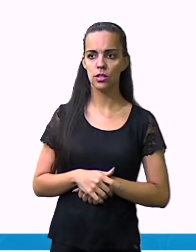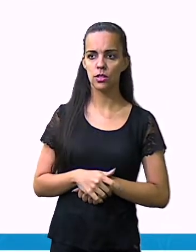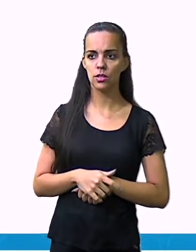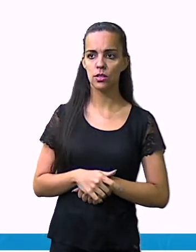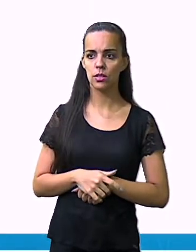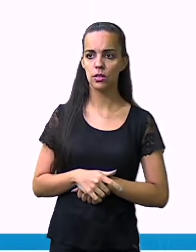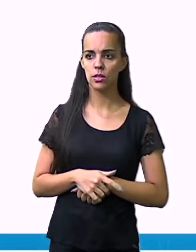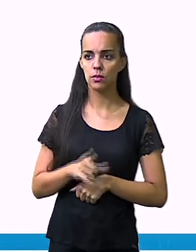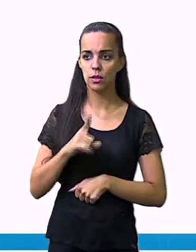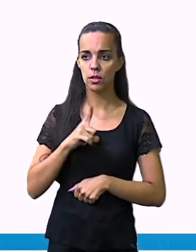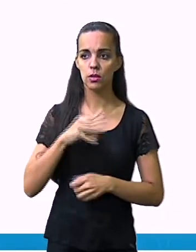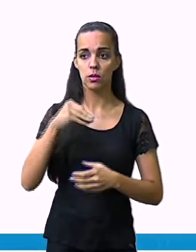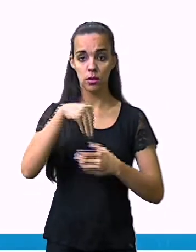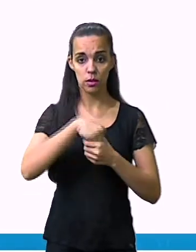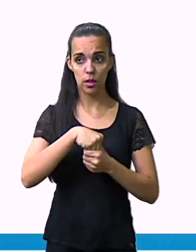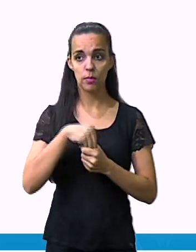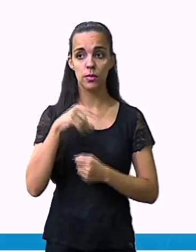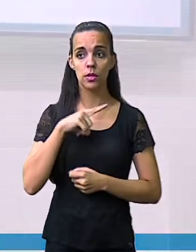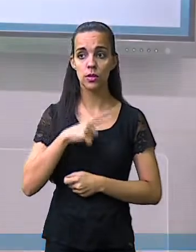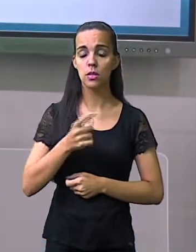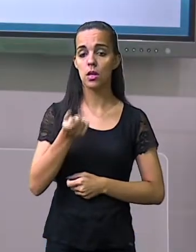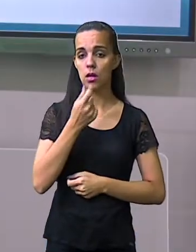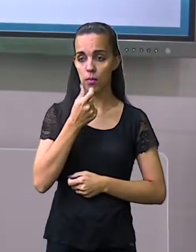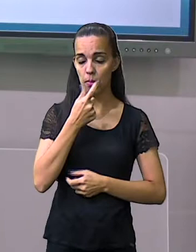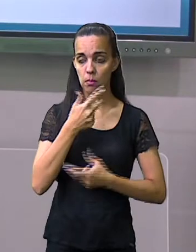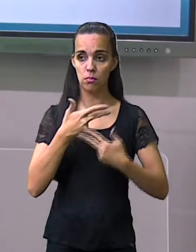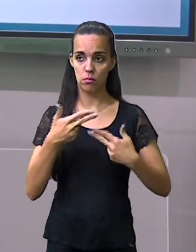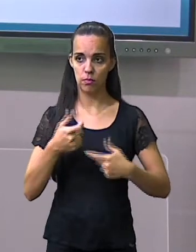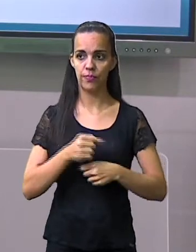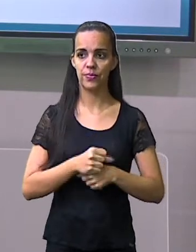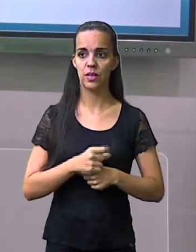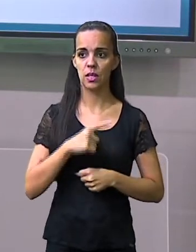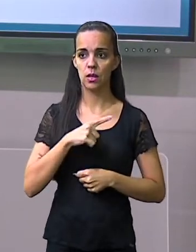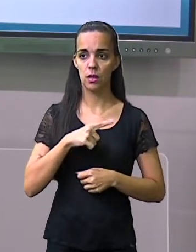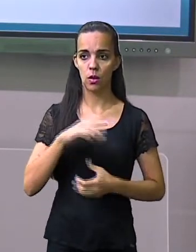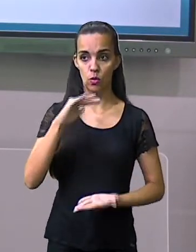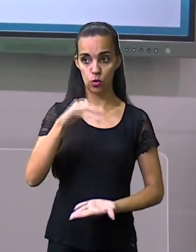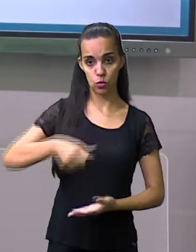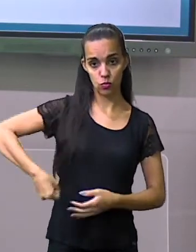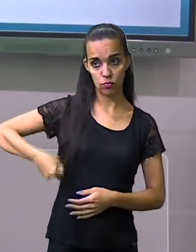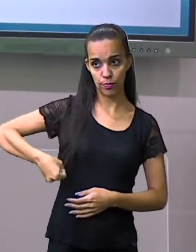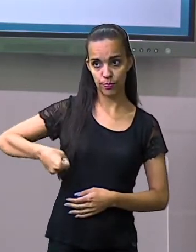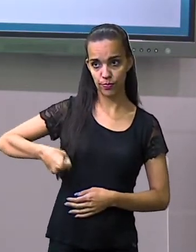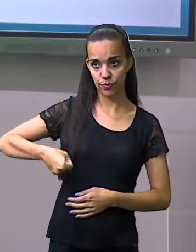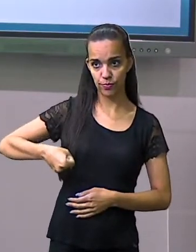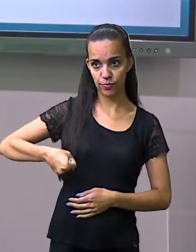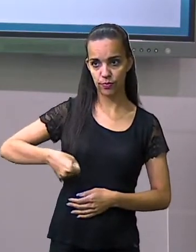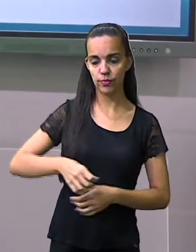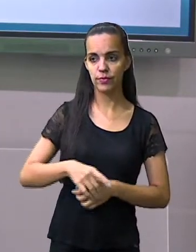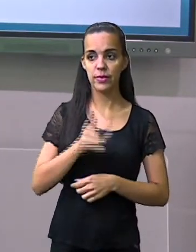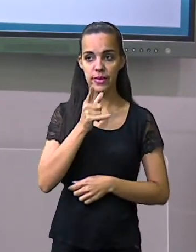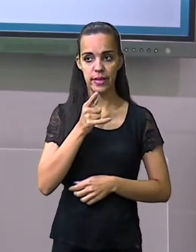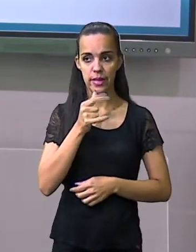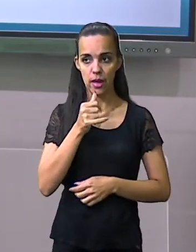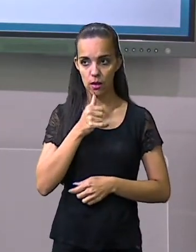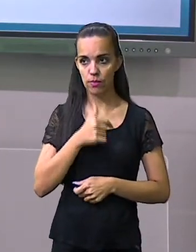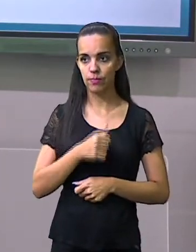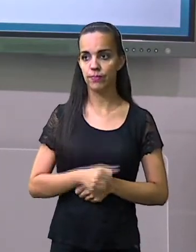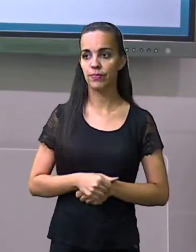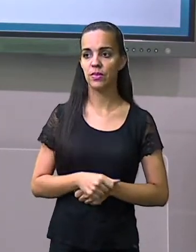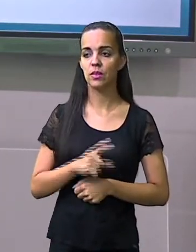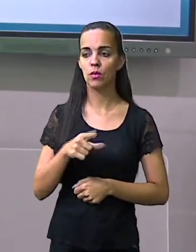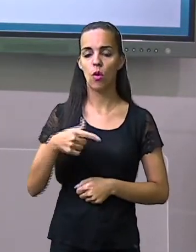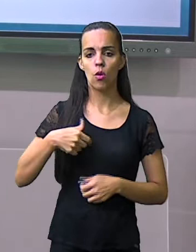contendo medicamentos, remédios. Nós temos um balde, onde tem água, um